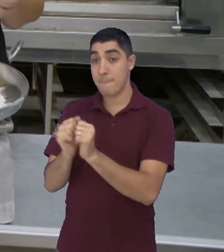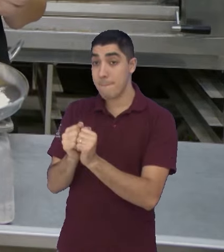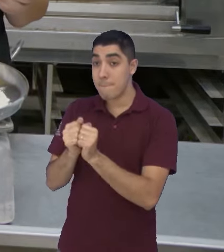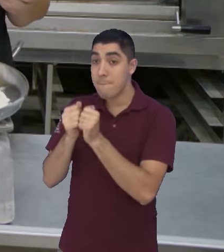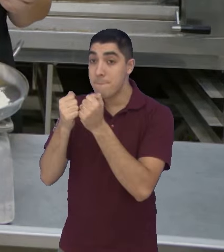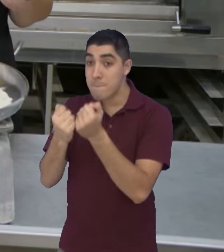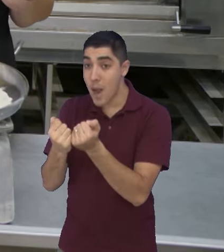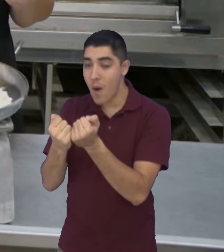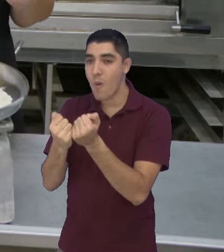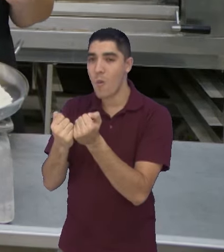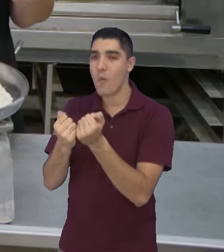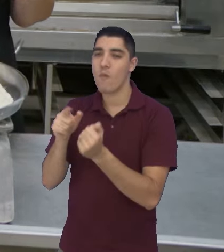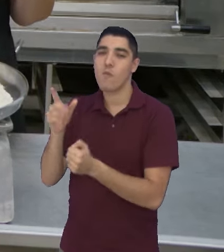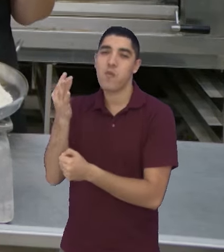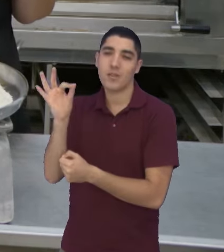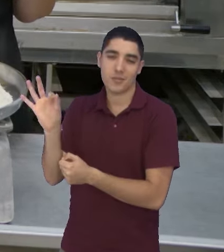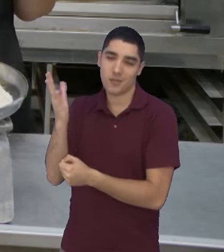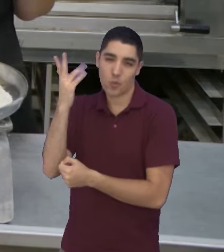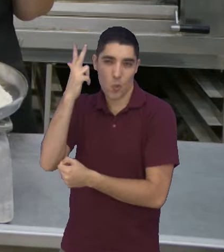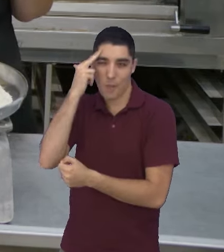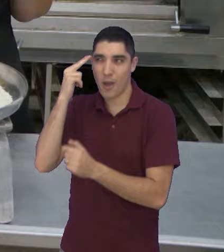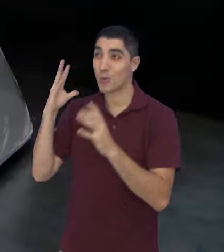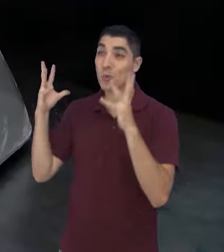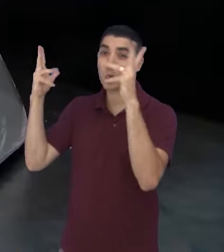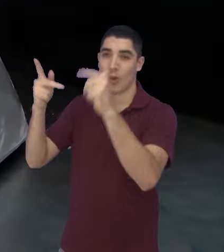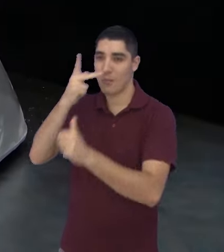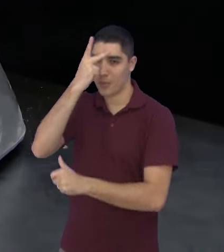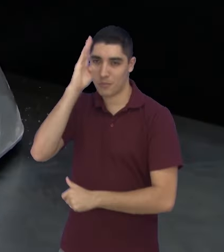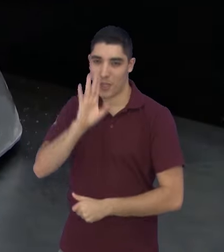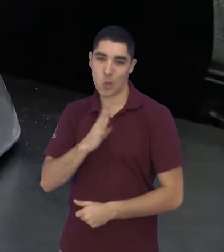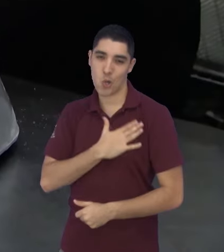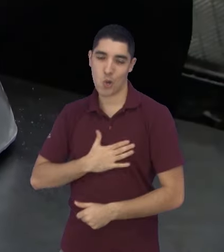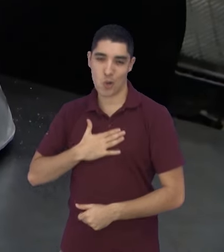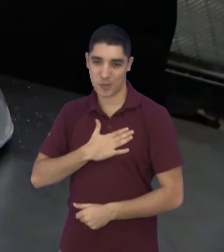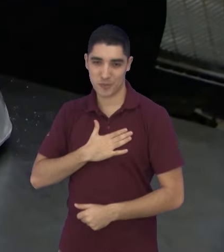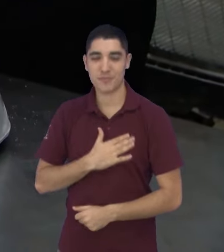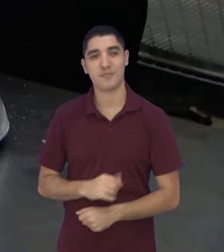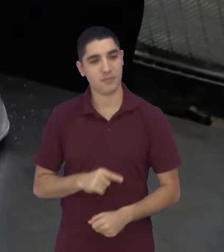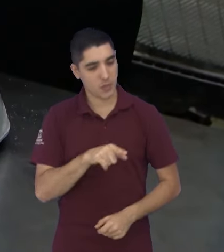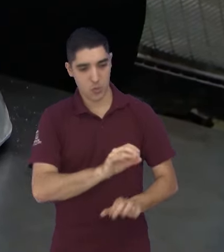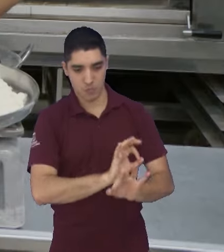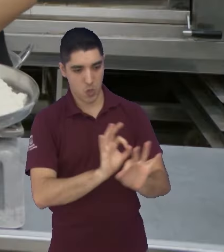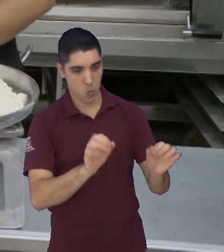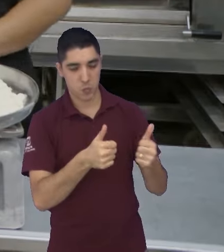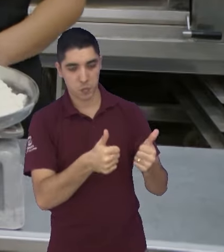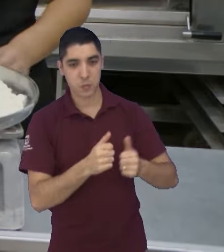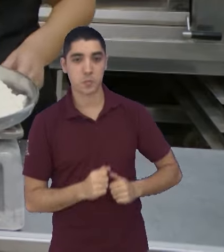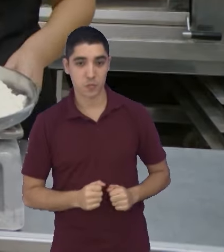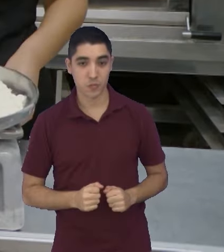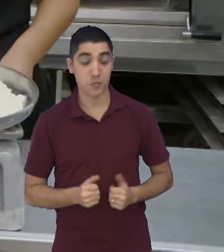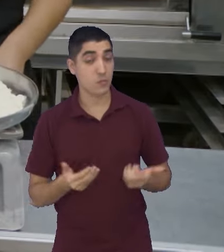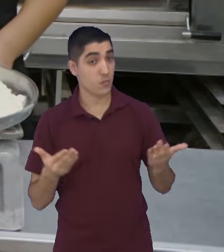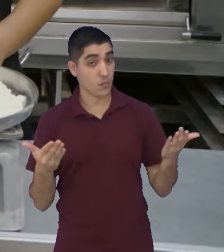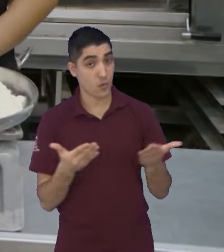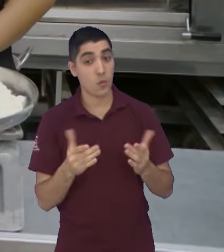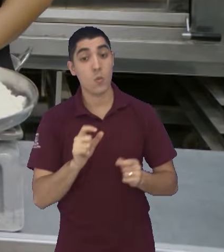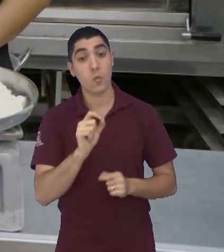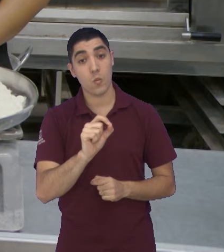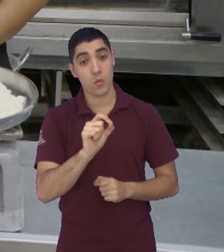queridinho dos brasileiros. Está ótimo. Pode passar um pouquinho? Agora a gente vai colocar